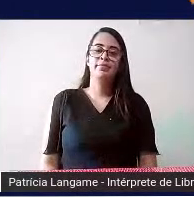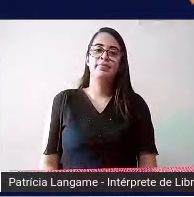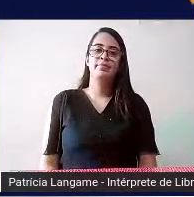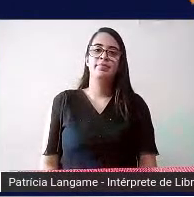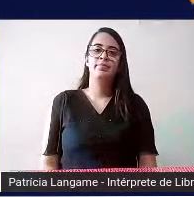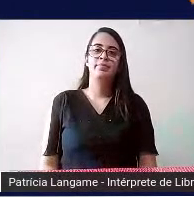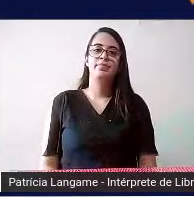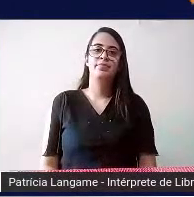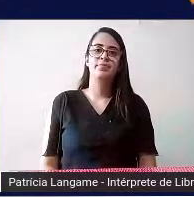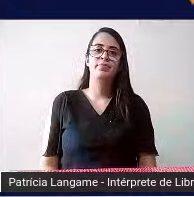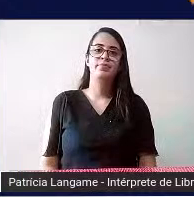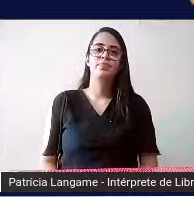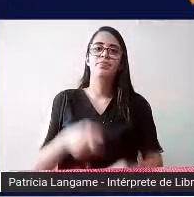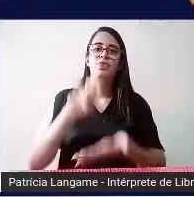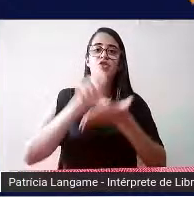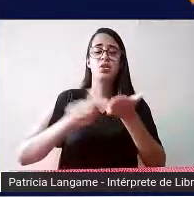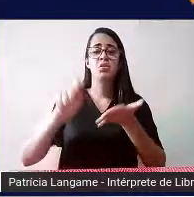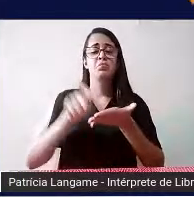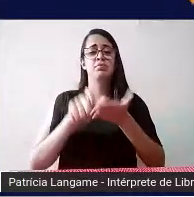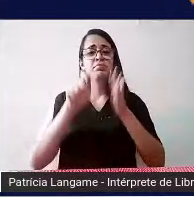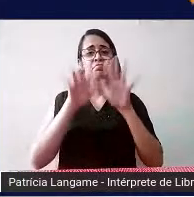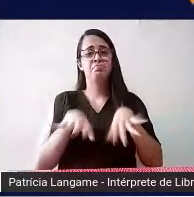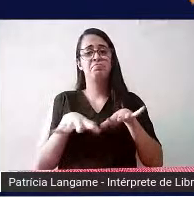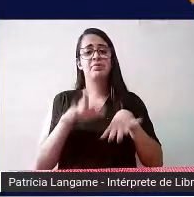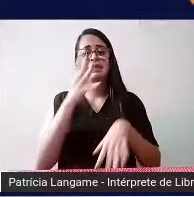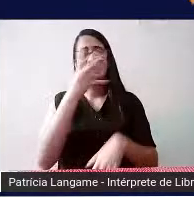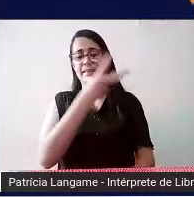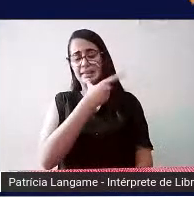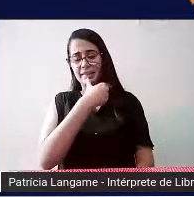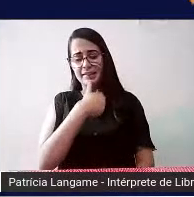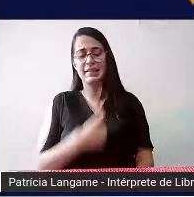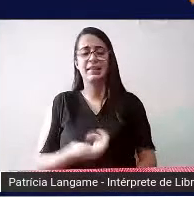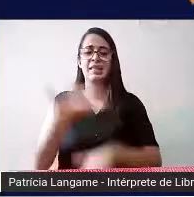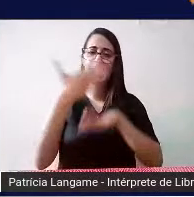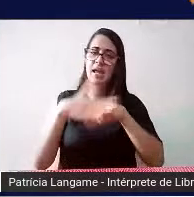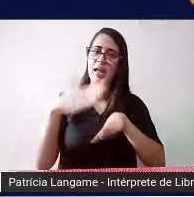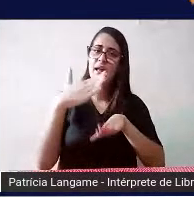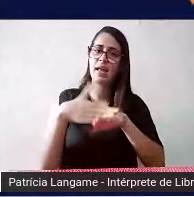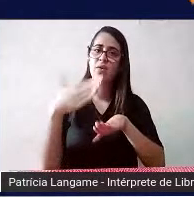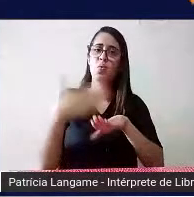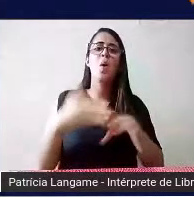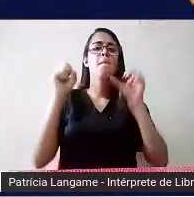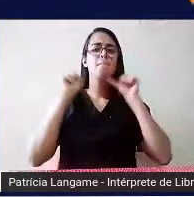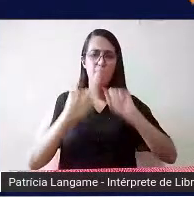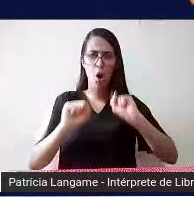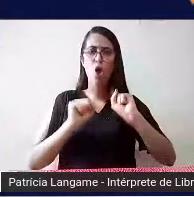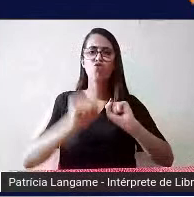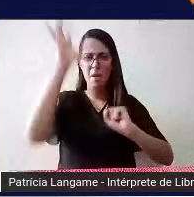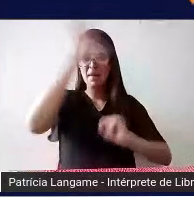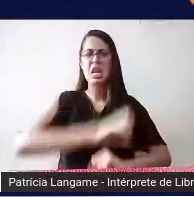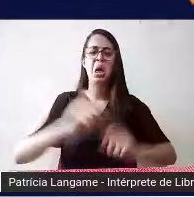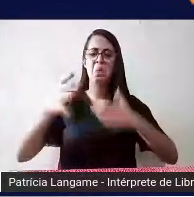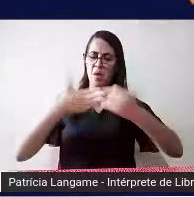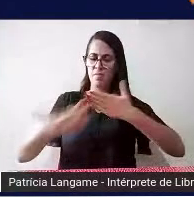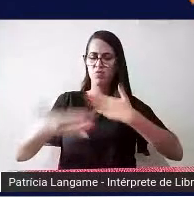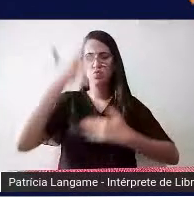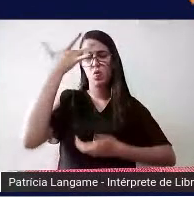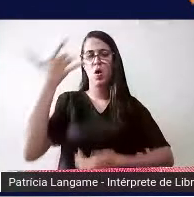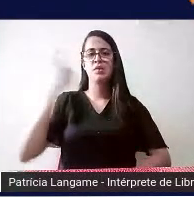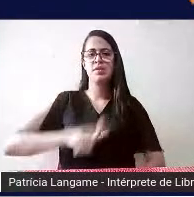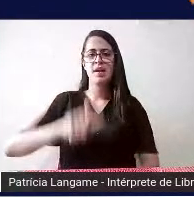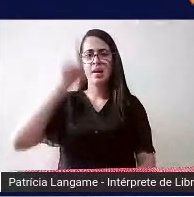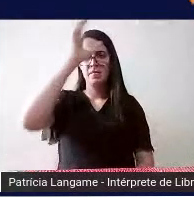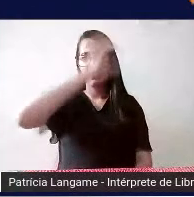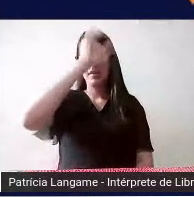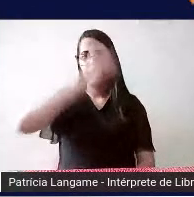demanda um pouco mais de treino mas é perfeitamente possível de se aprender braile qualquer pessoa consegue aprender o braile um